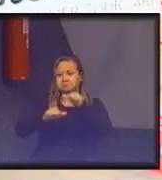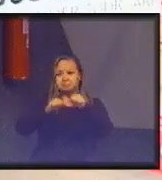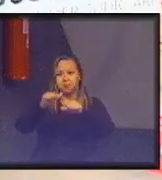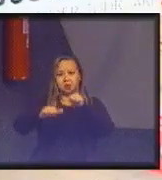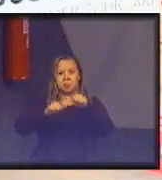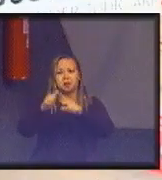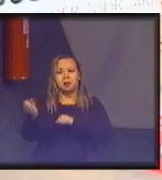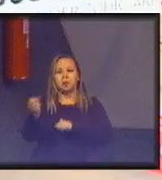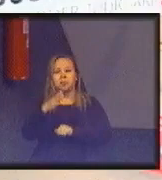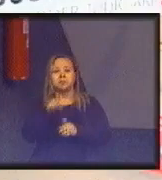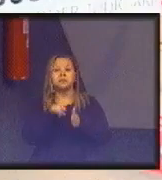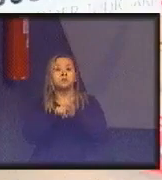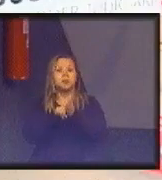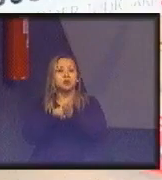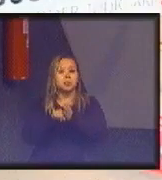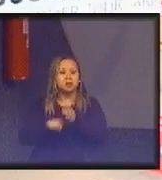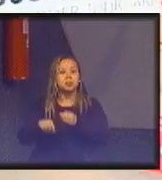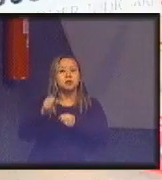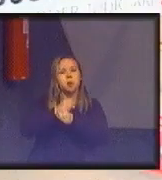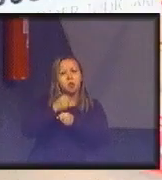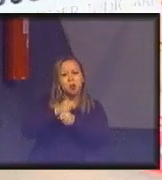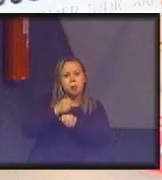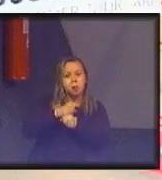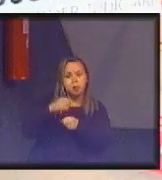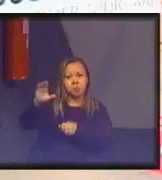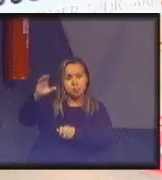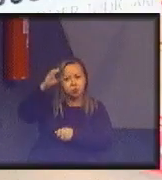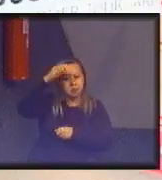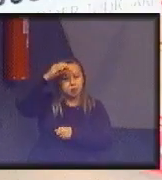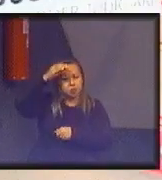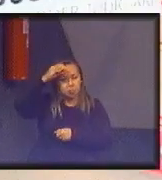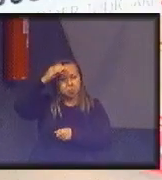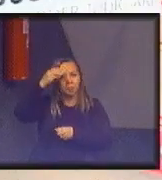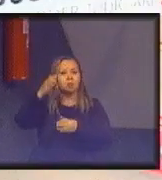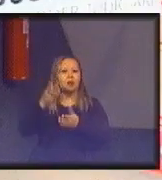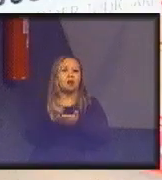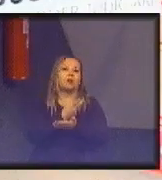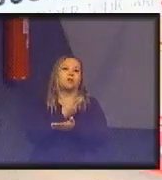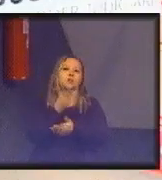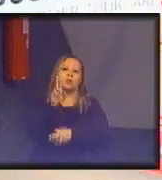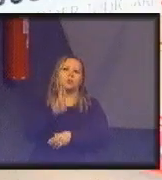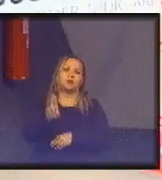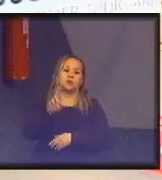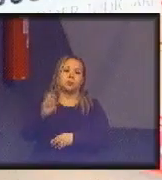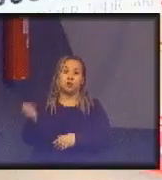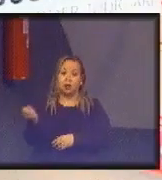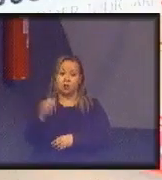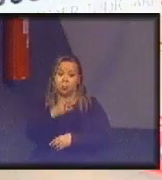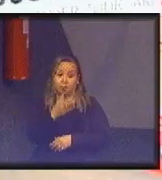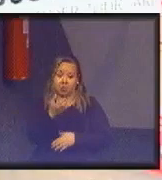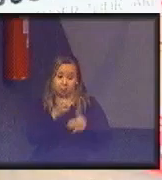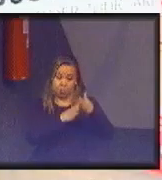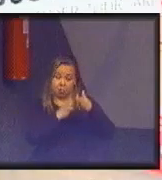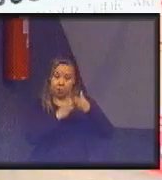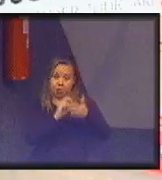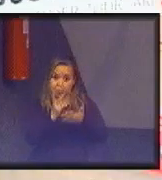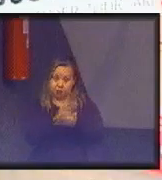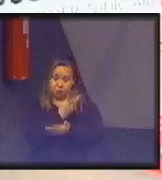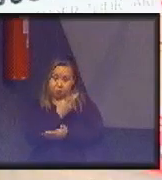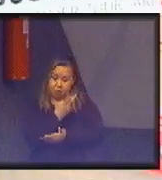Pesquisa, construção de conhecimento acontece na universidade, inovação acontece em empresa, porque são